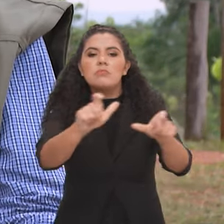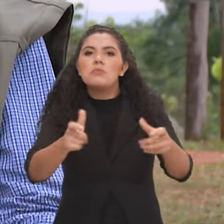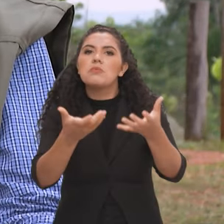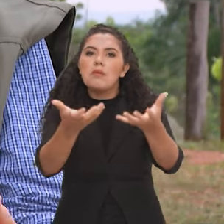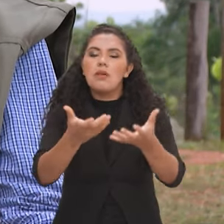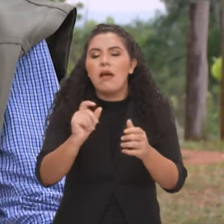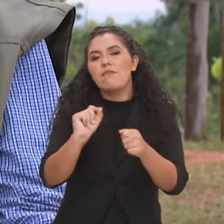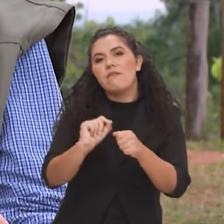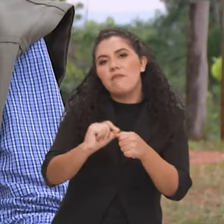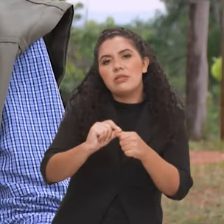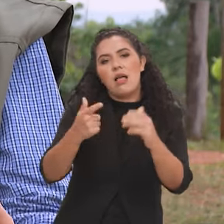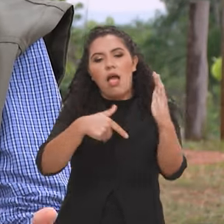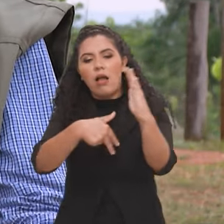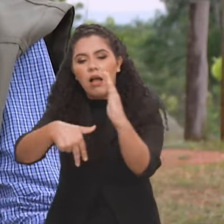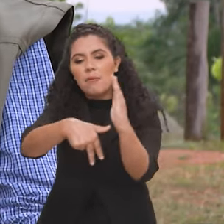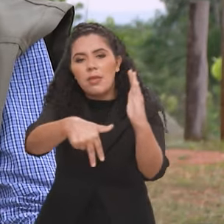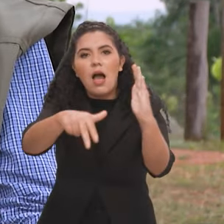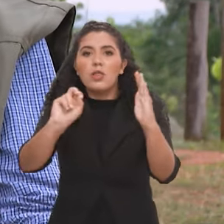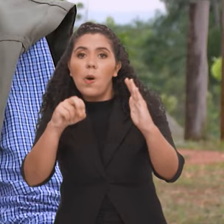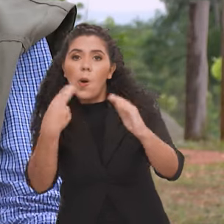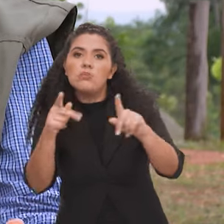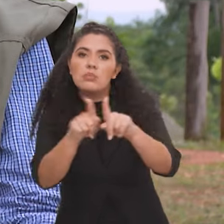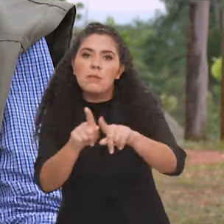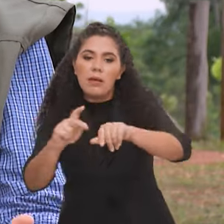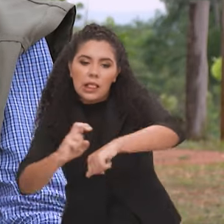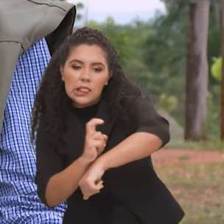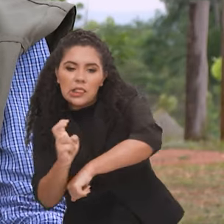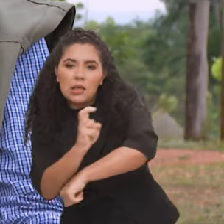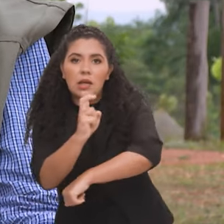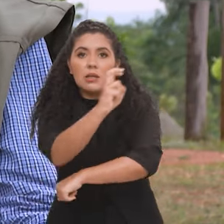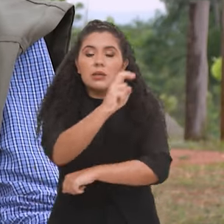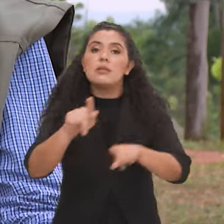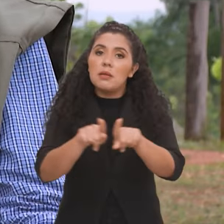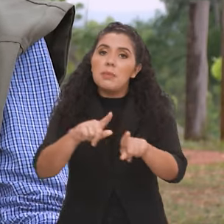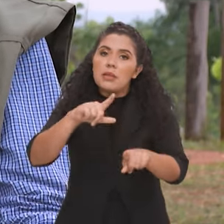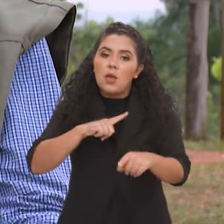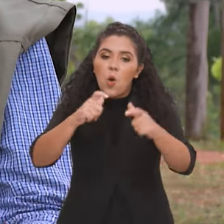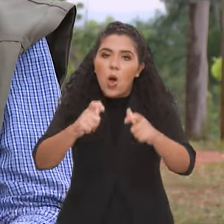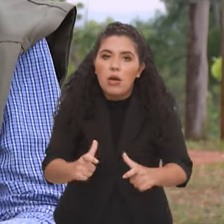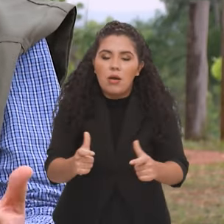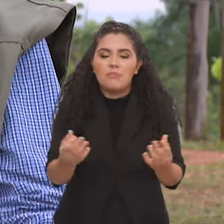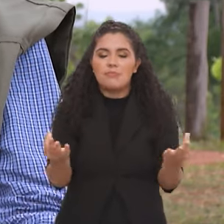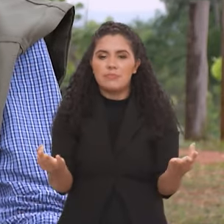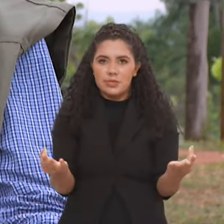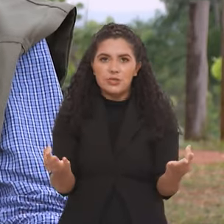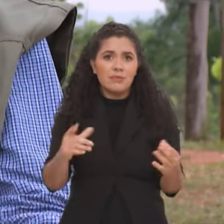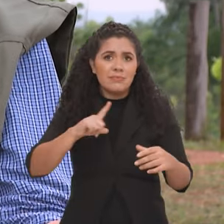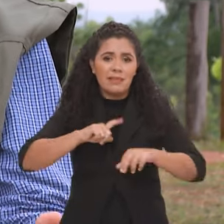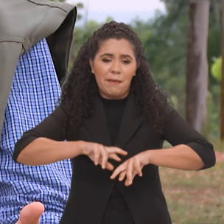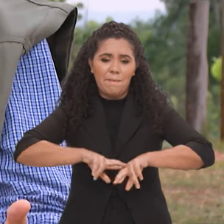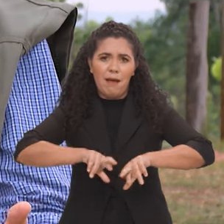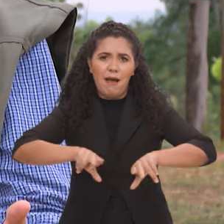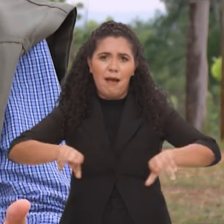que querem fazer caminhadas ou querem fazer trilhas. E também tem um espaço de meditação. Então, os diferentes usos.